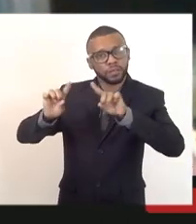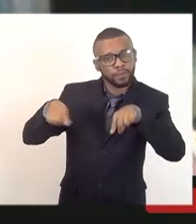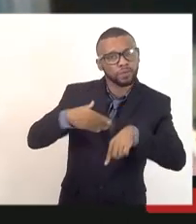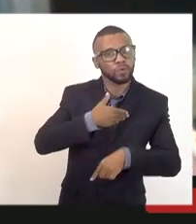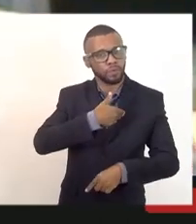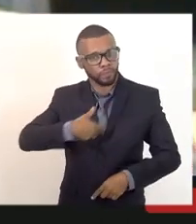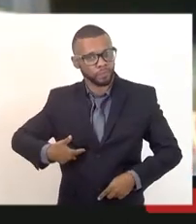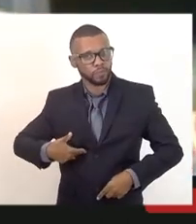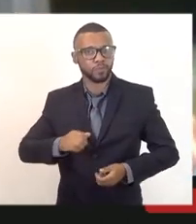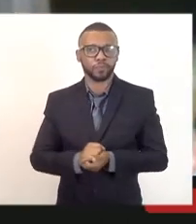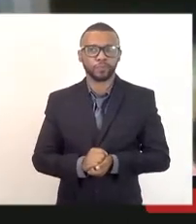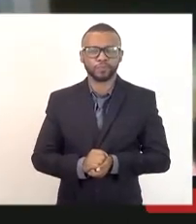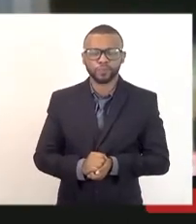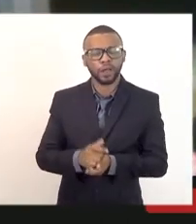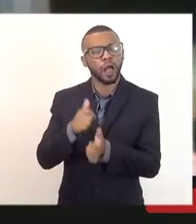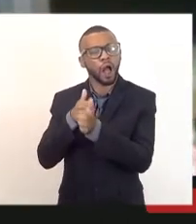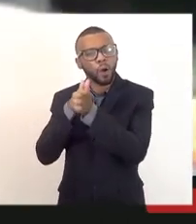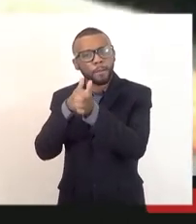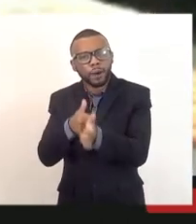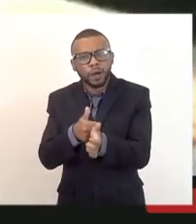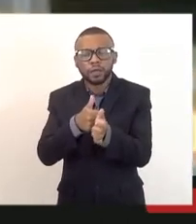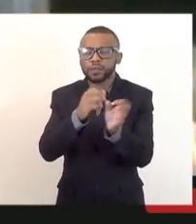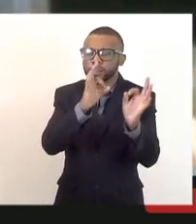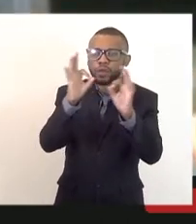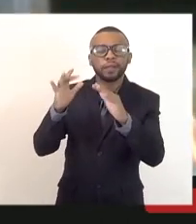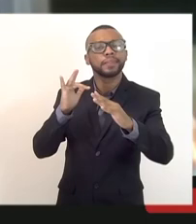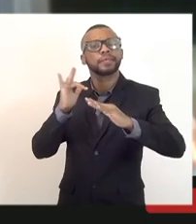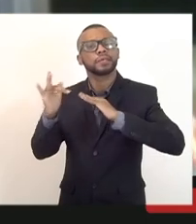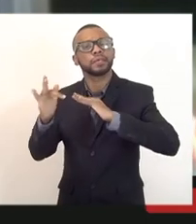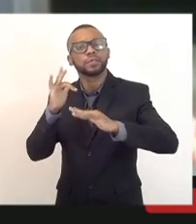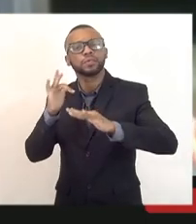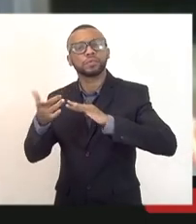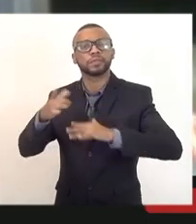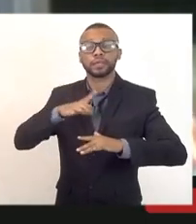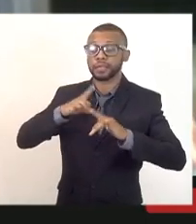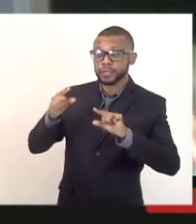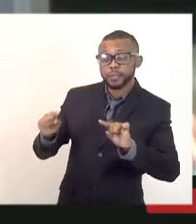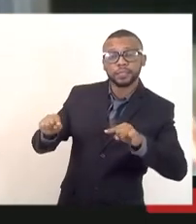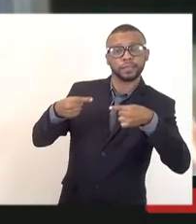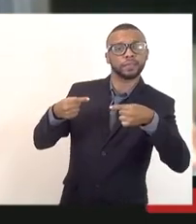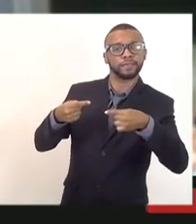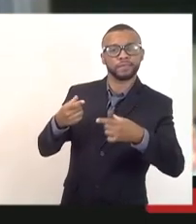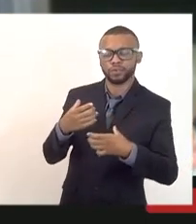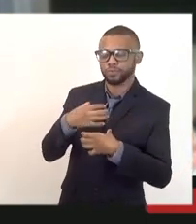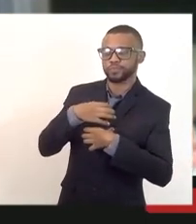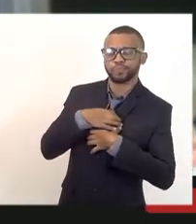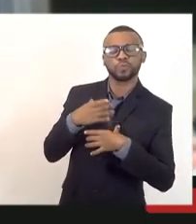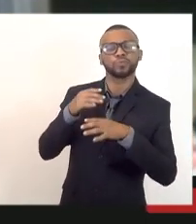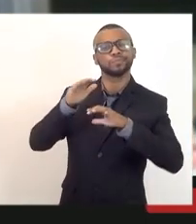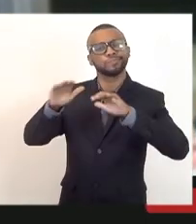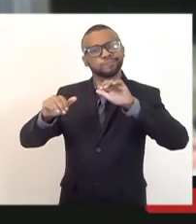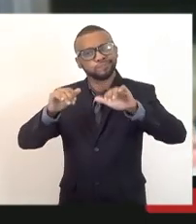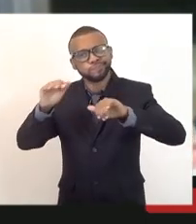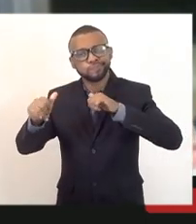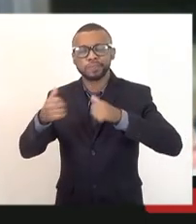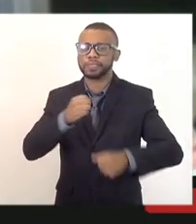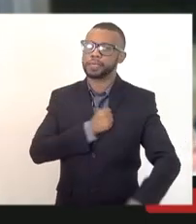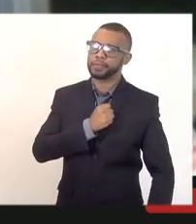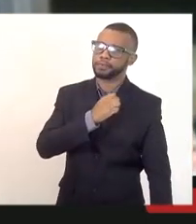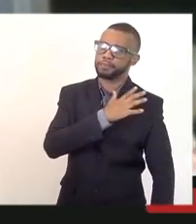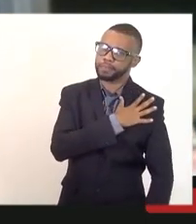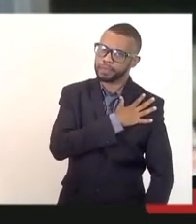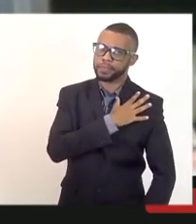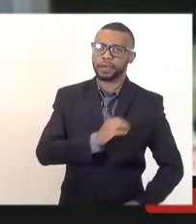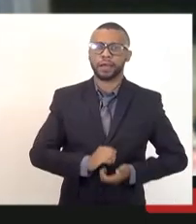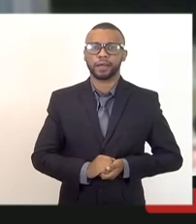acompanho o senhor nas redes sociais esse desafio em lutar para o chamamento desses militares. Agora,